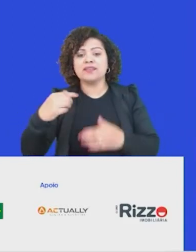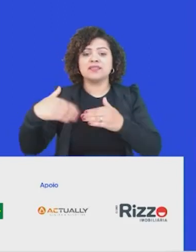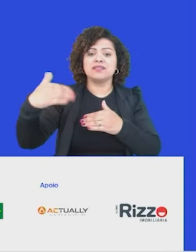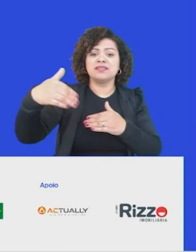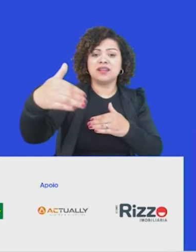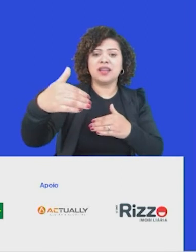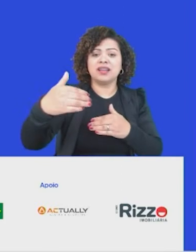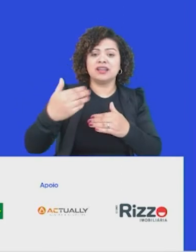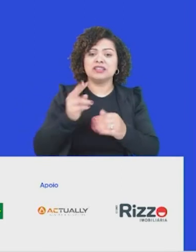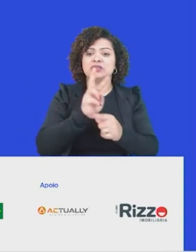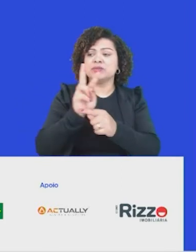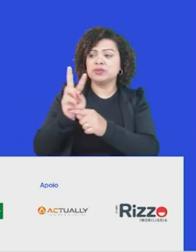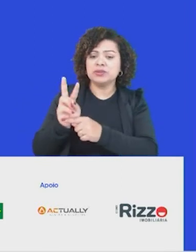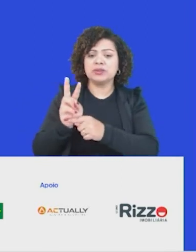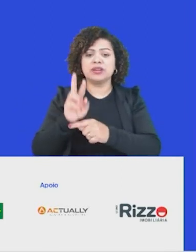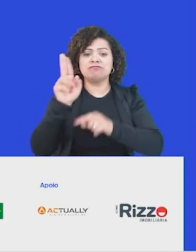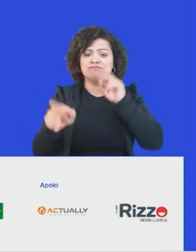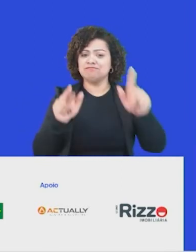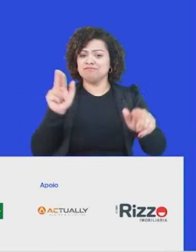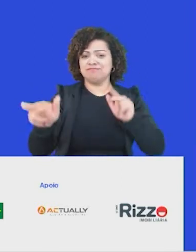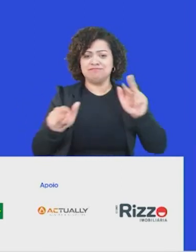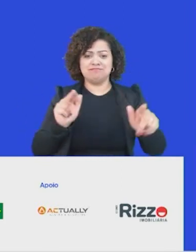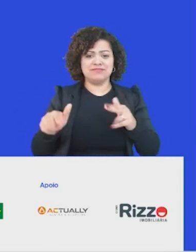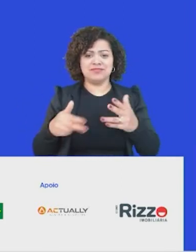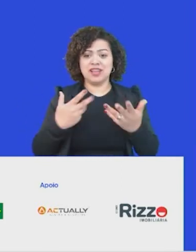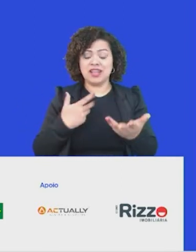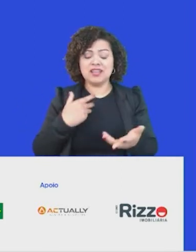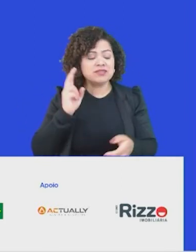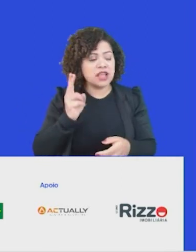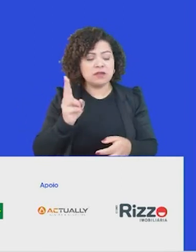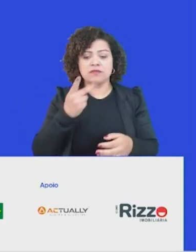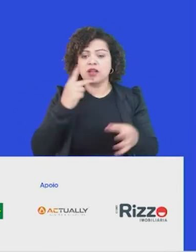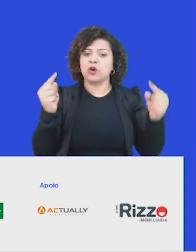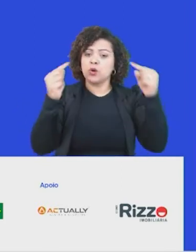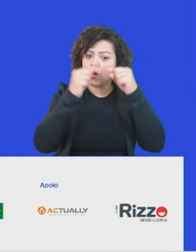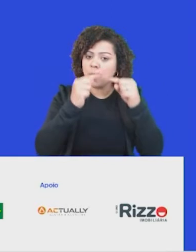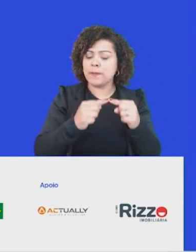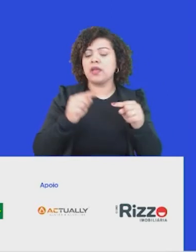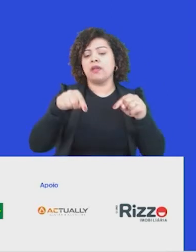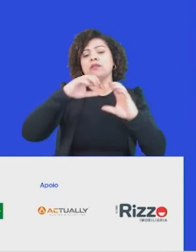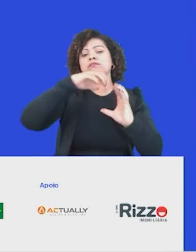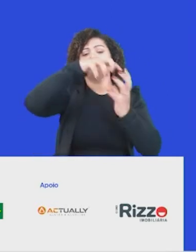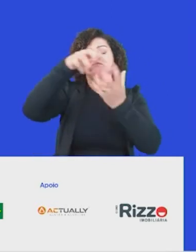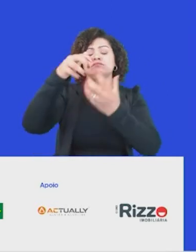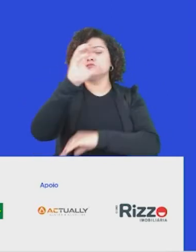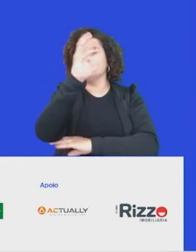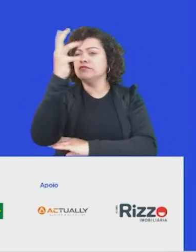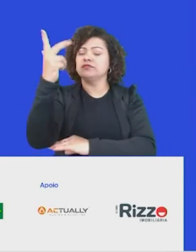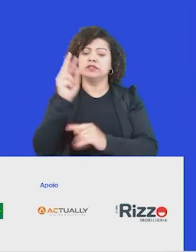oferece e tantos institutos, eu corroboro essa visão sem ser uma especialista climática. É interessante